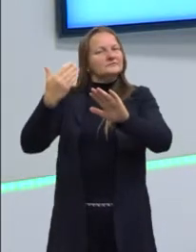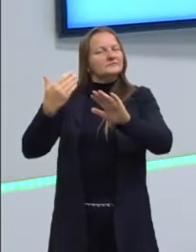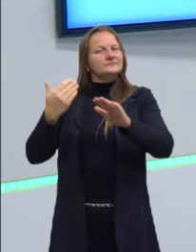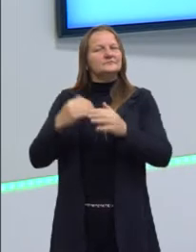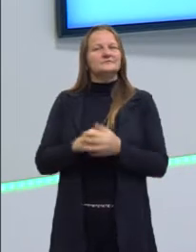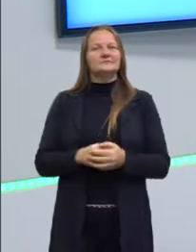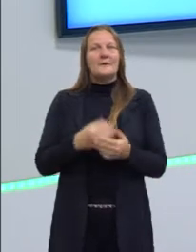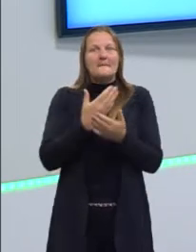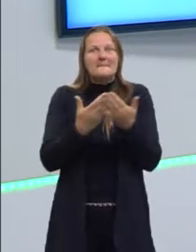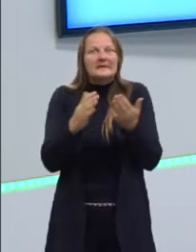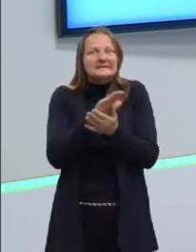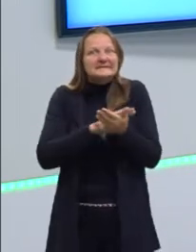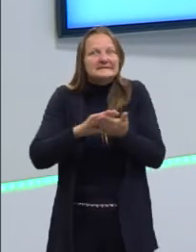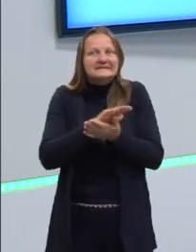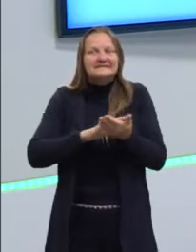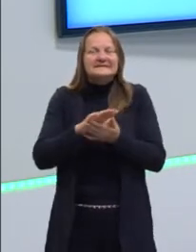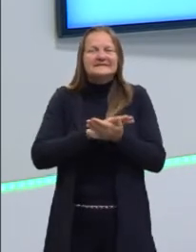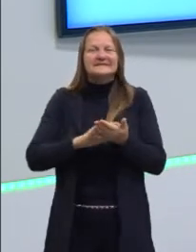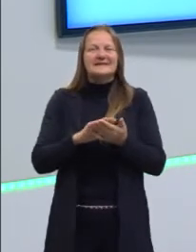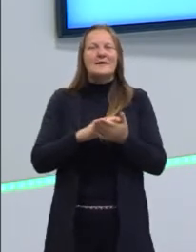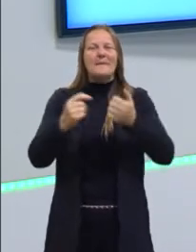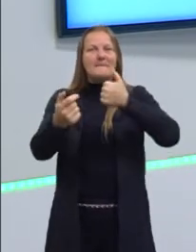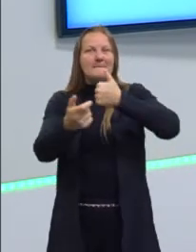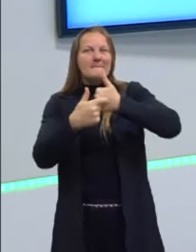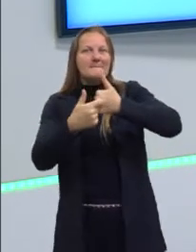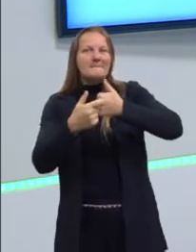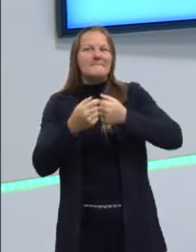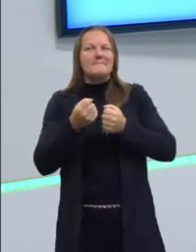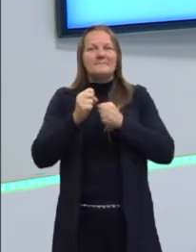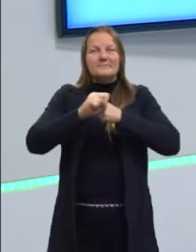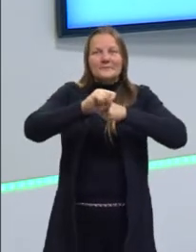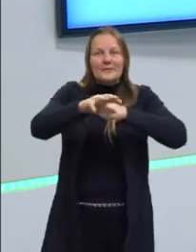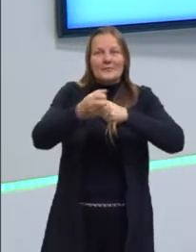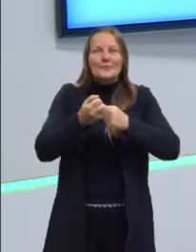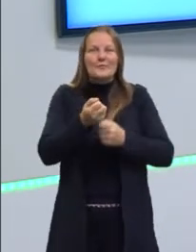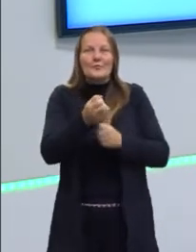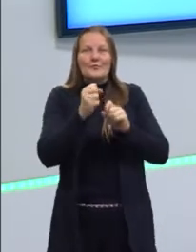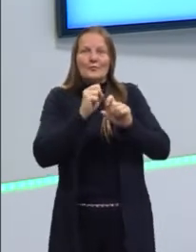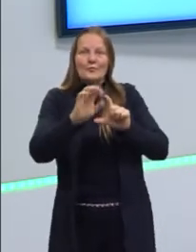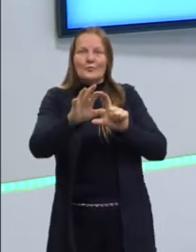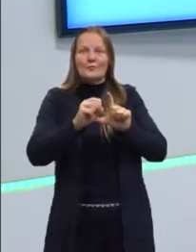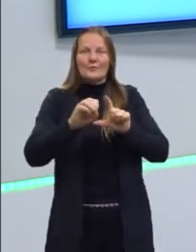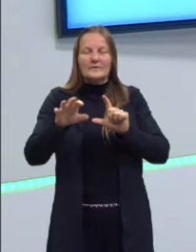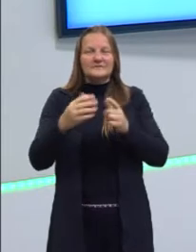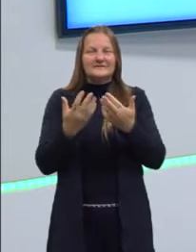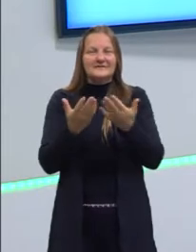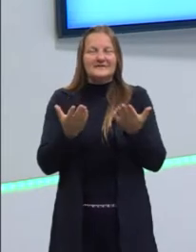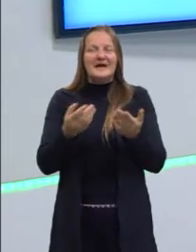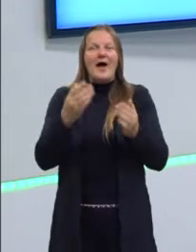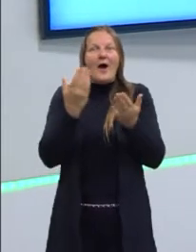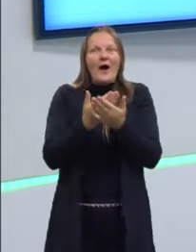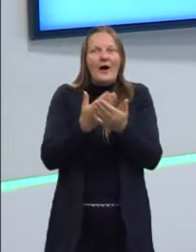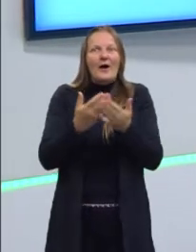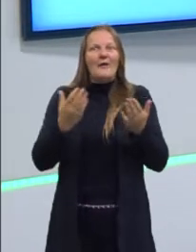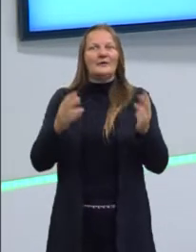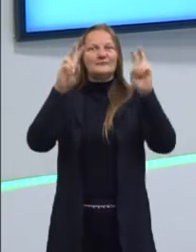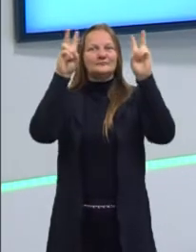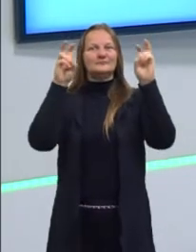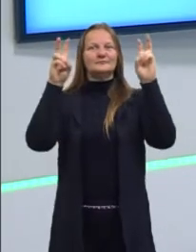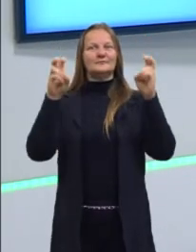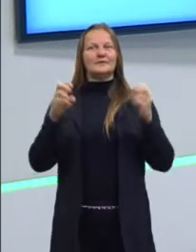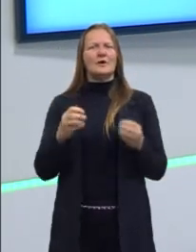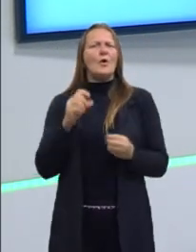para não perder nenhuma. Dá o teu like, compartilha. E vamos, então, para a aula sobre